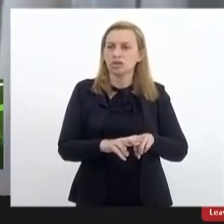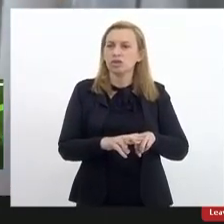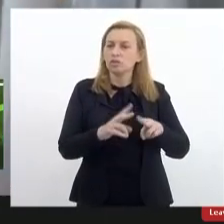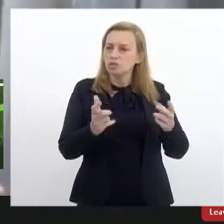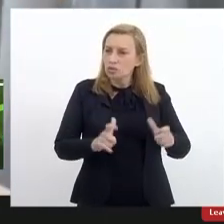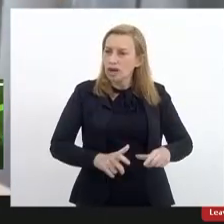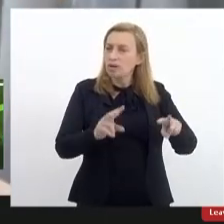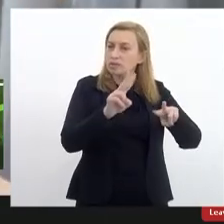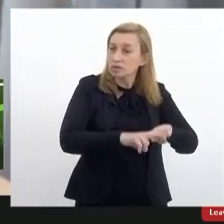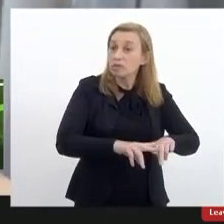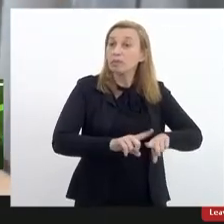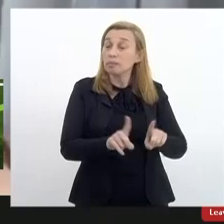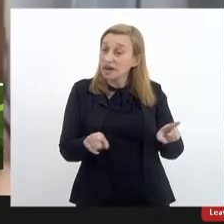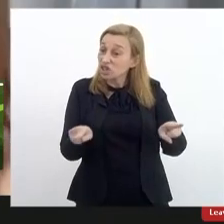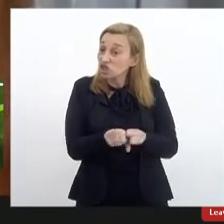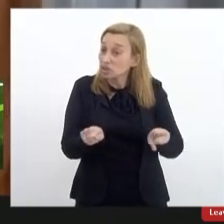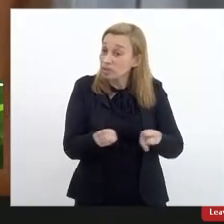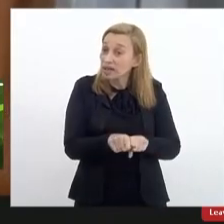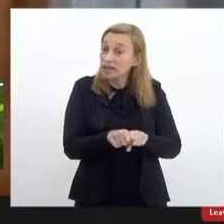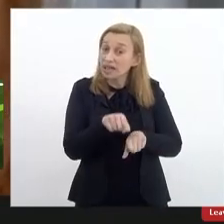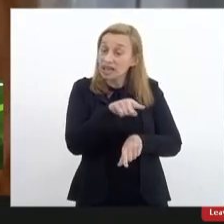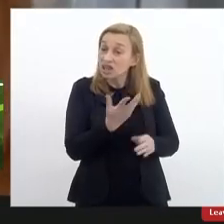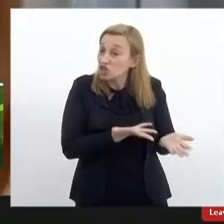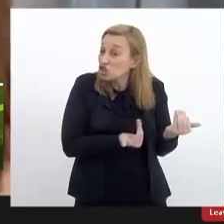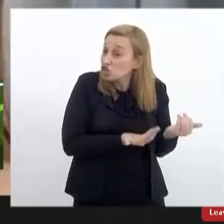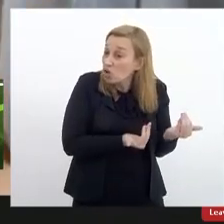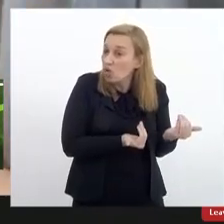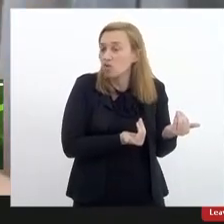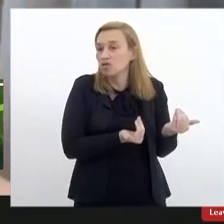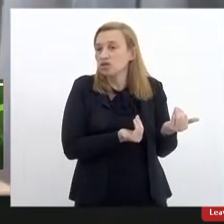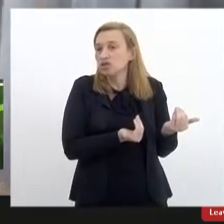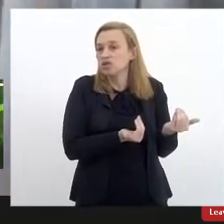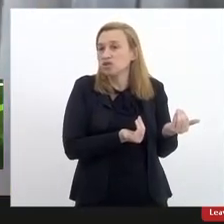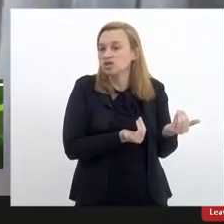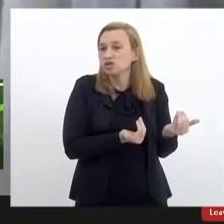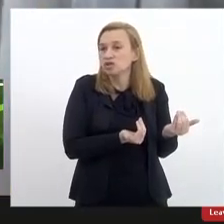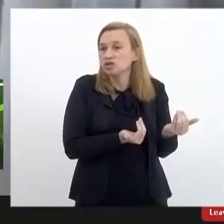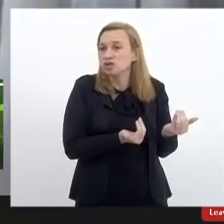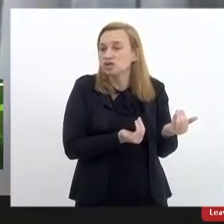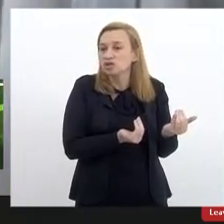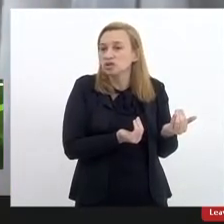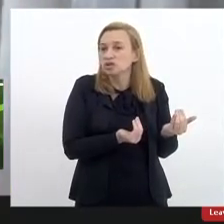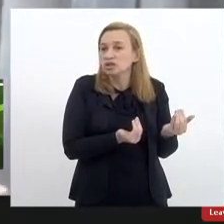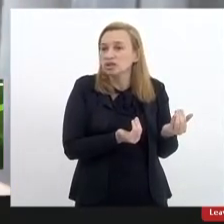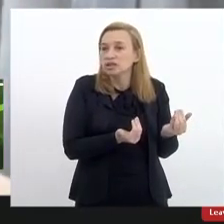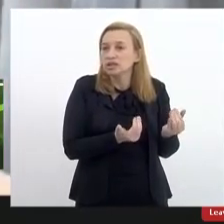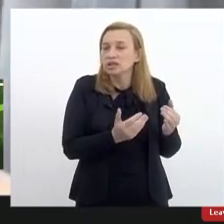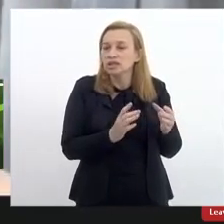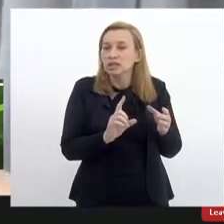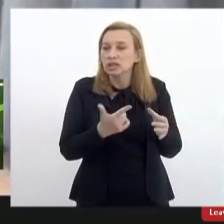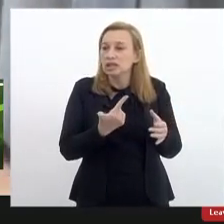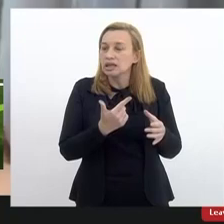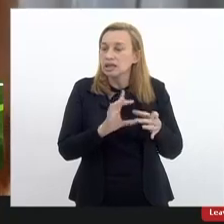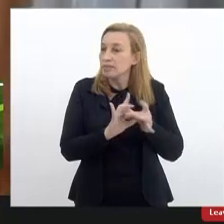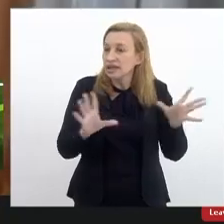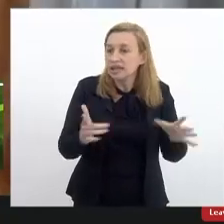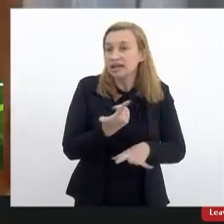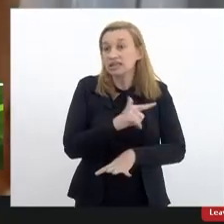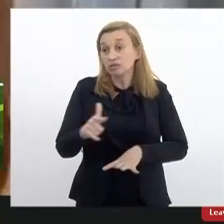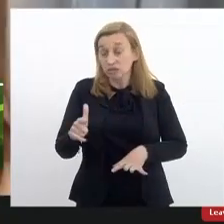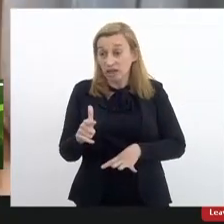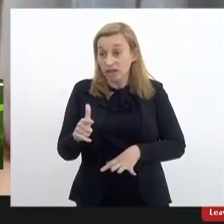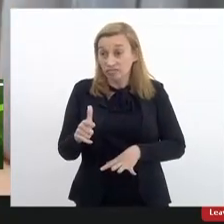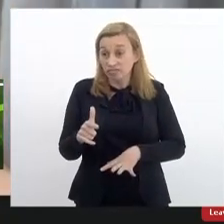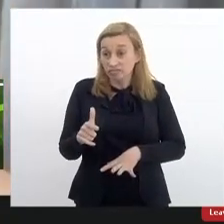prisional mas também aqueles jovens em condições de restrições de liberdade então essas são